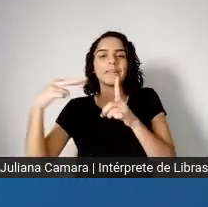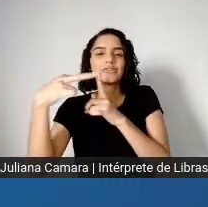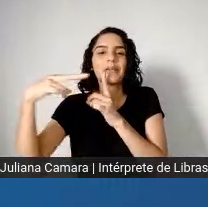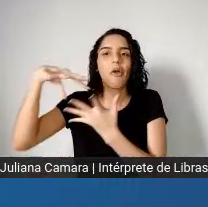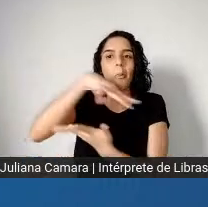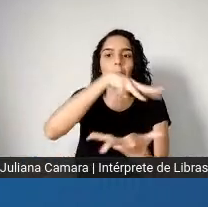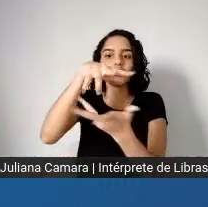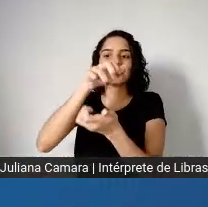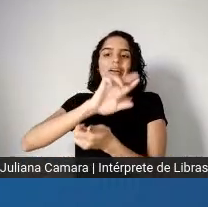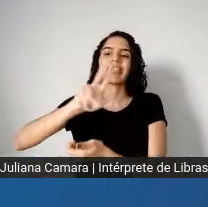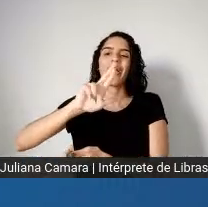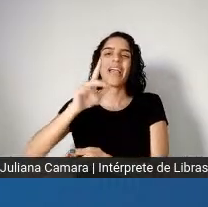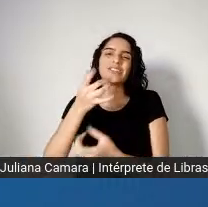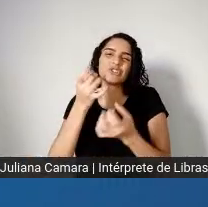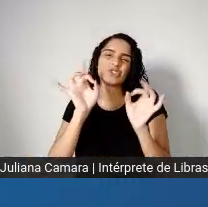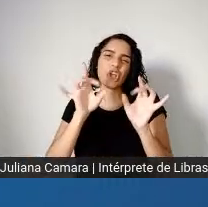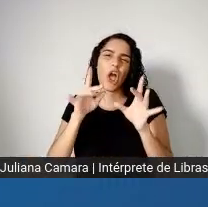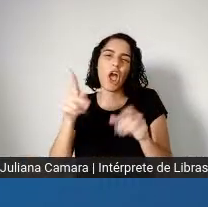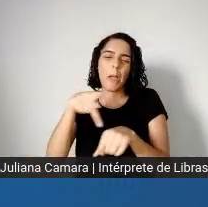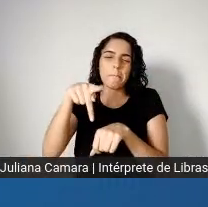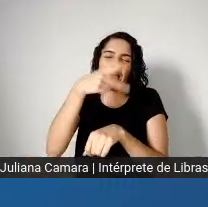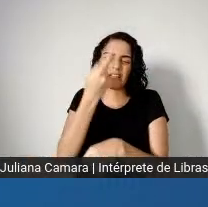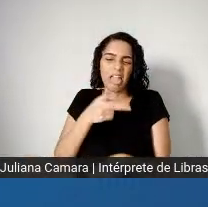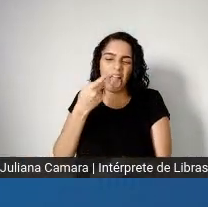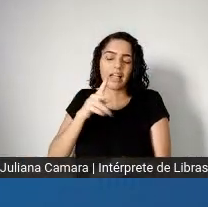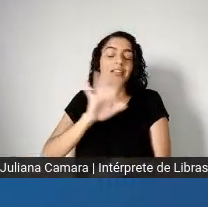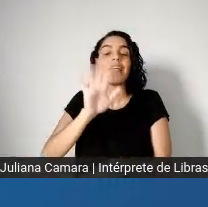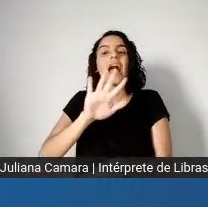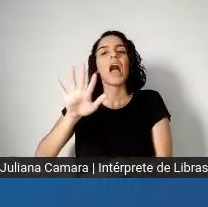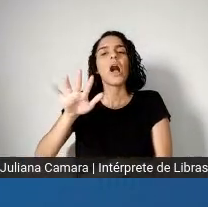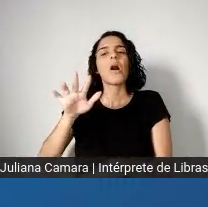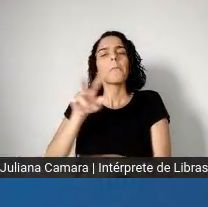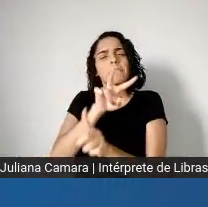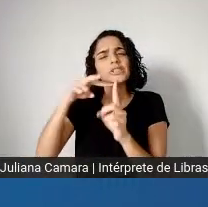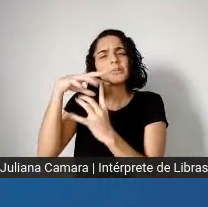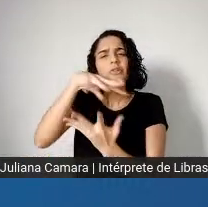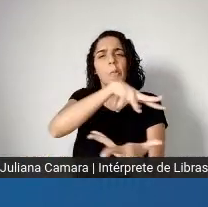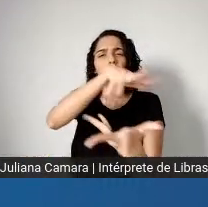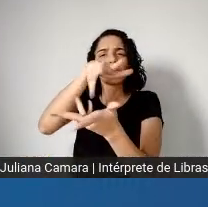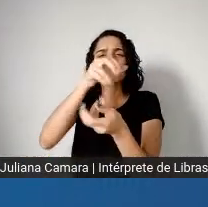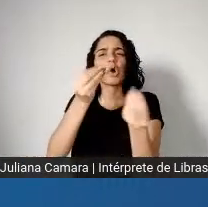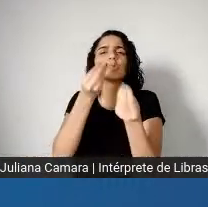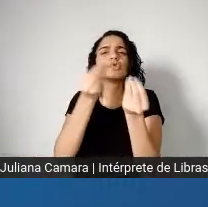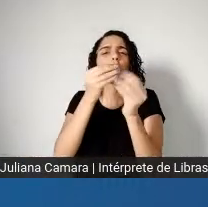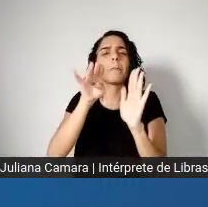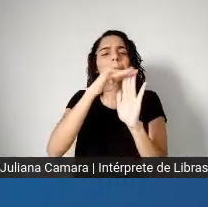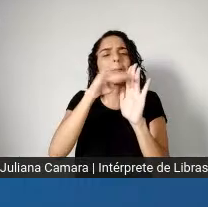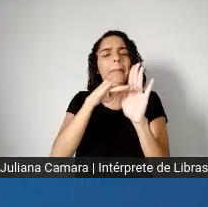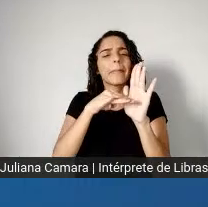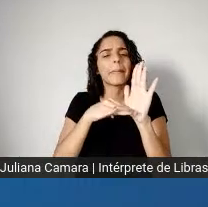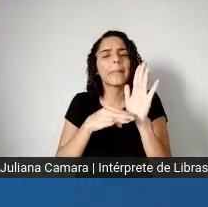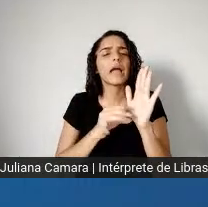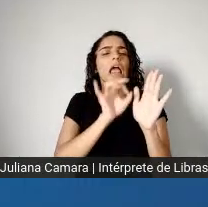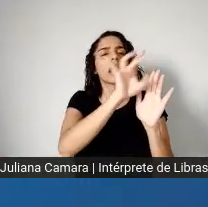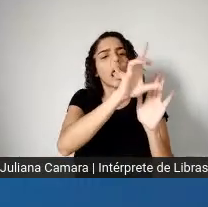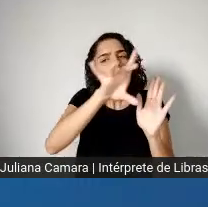enquadrar, né, os complexos problemas que a sociedade global vive, né.